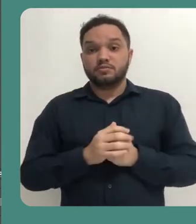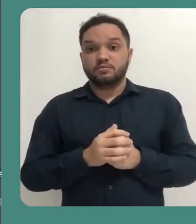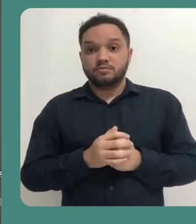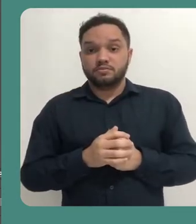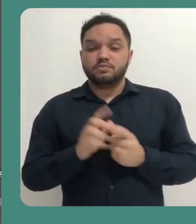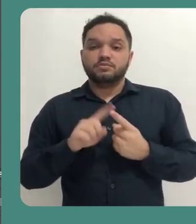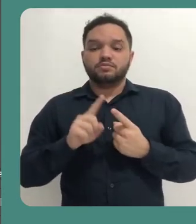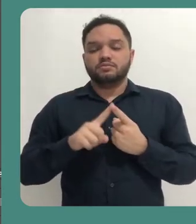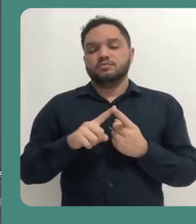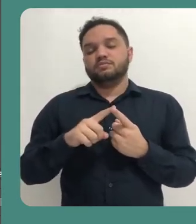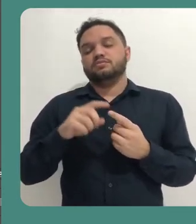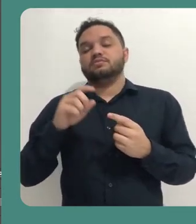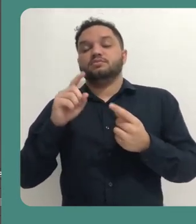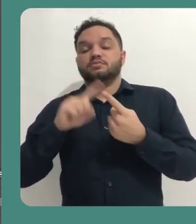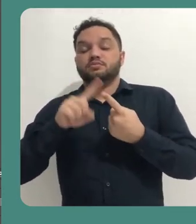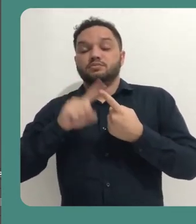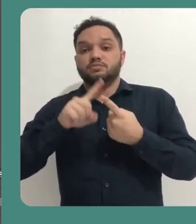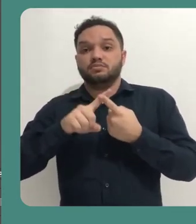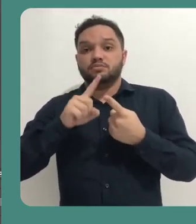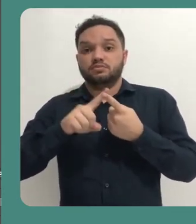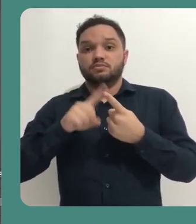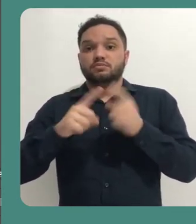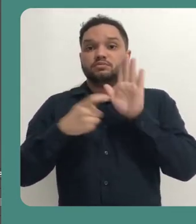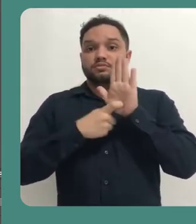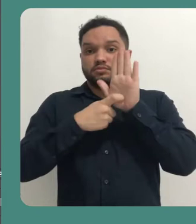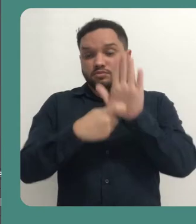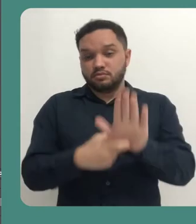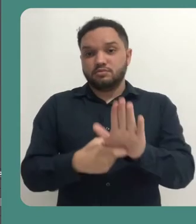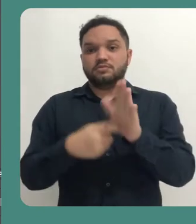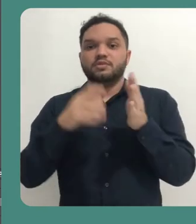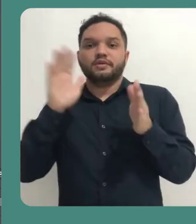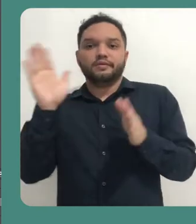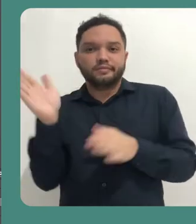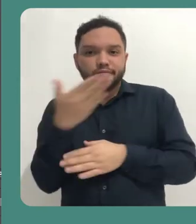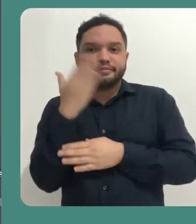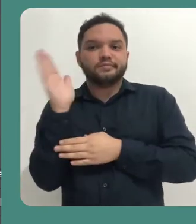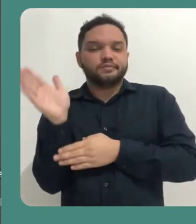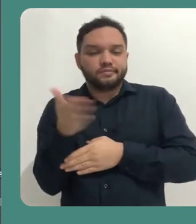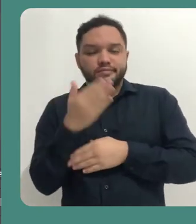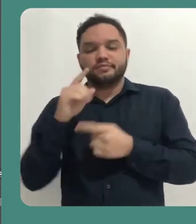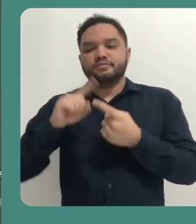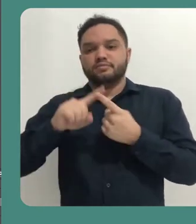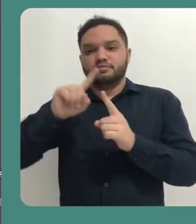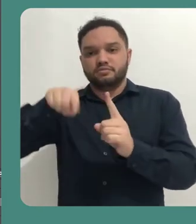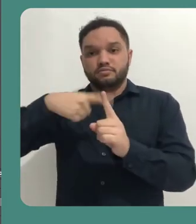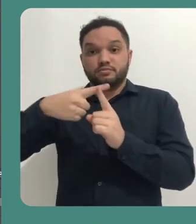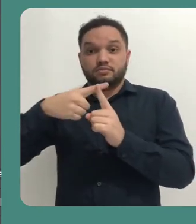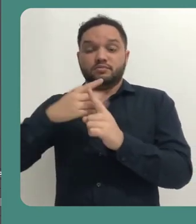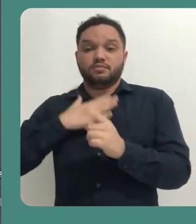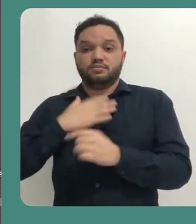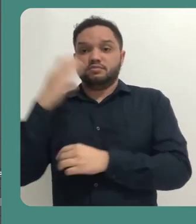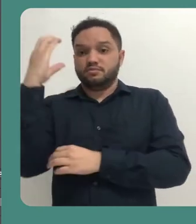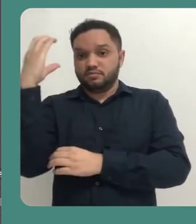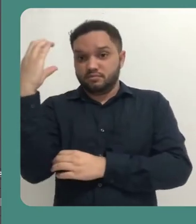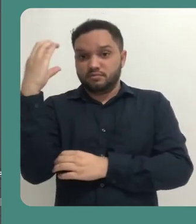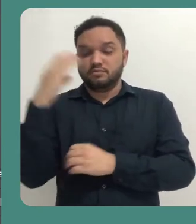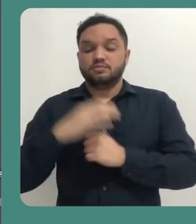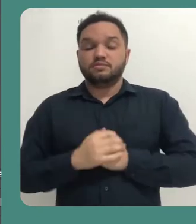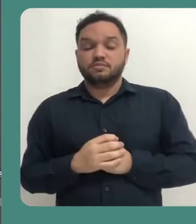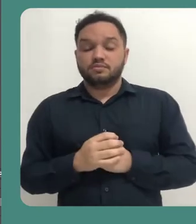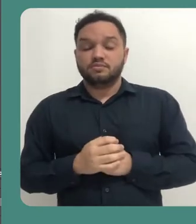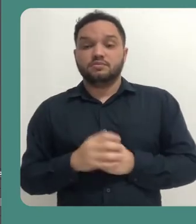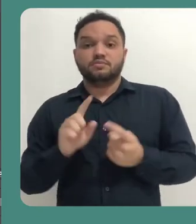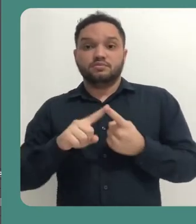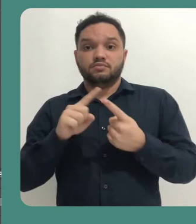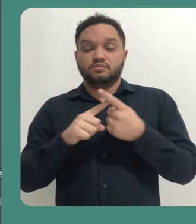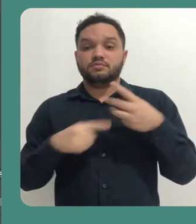colocar uma cena intermediária, onde eu vou colocar uma apresentação de slides, e vou adicionar também a minha webcam nesta cena.